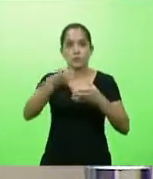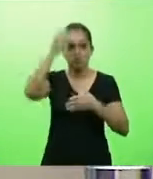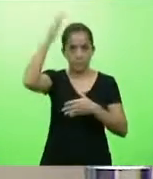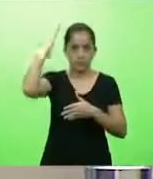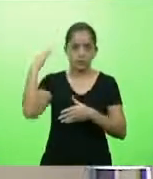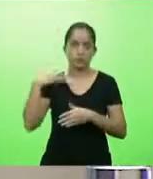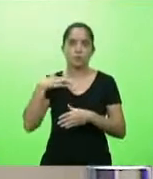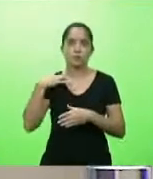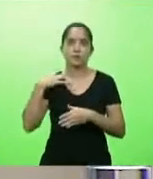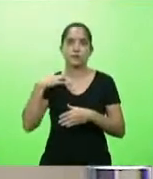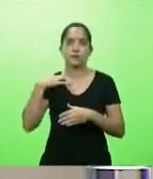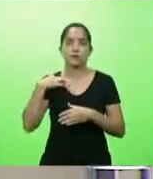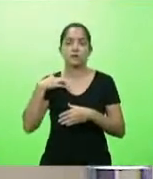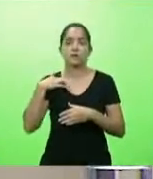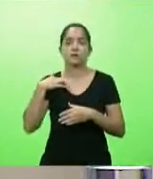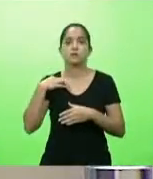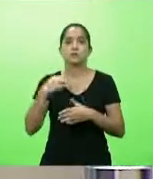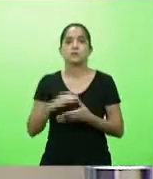Canoinhas.